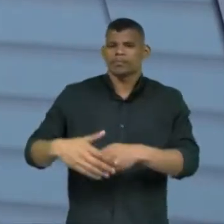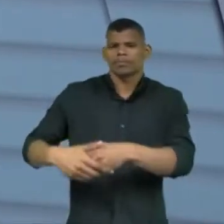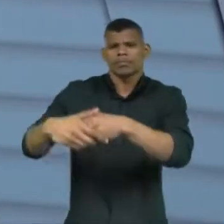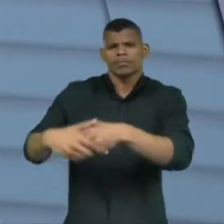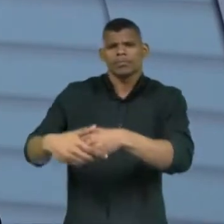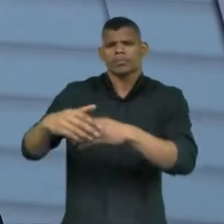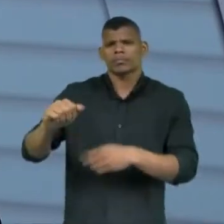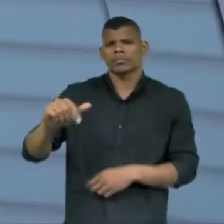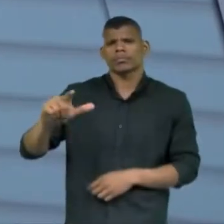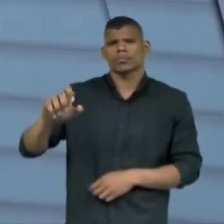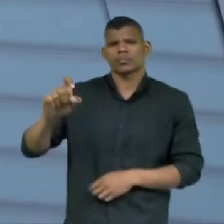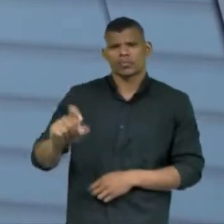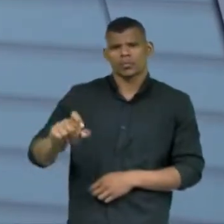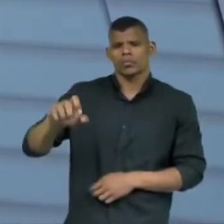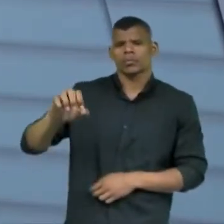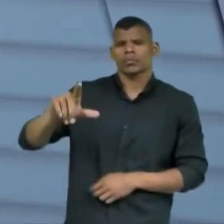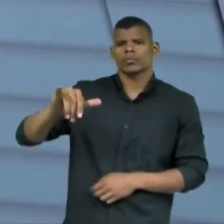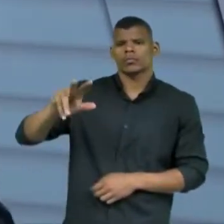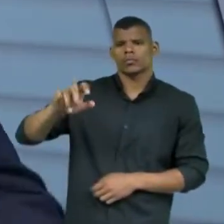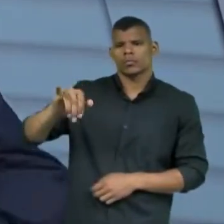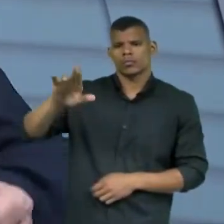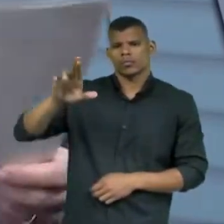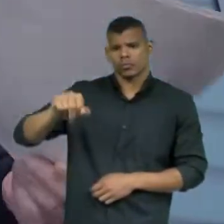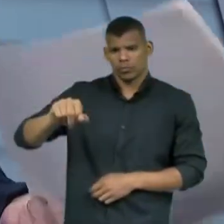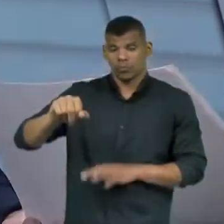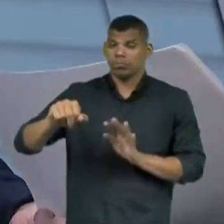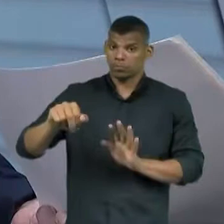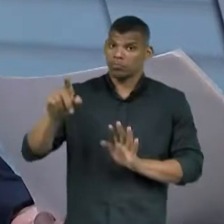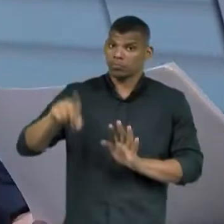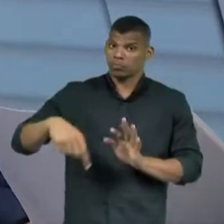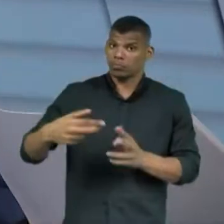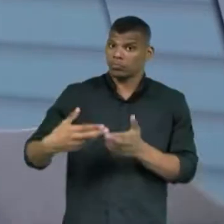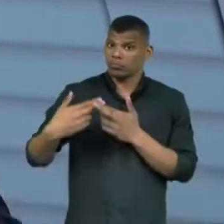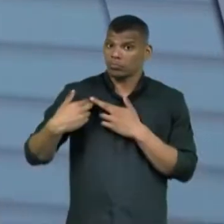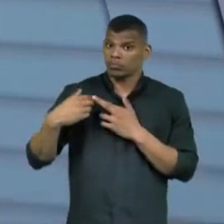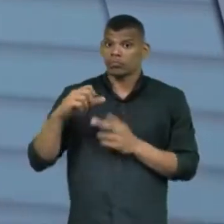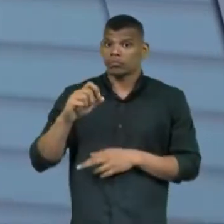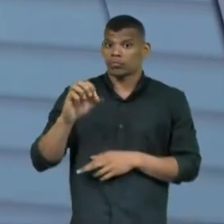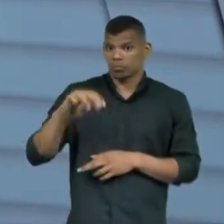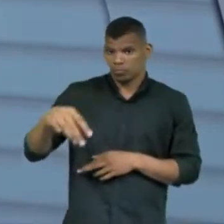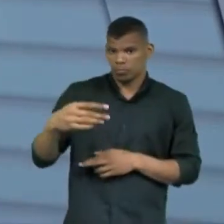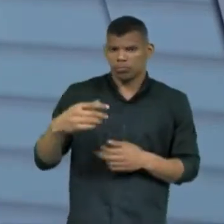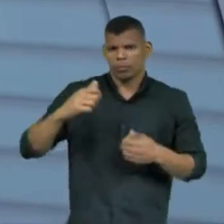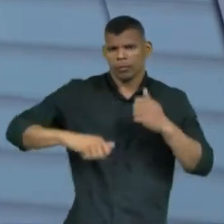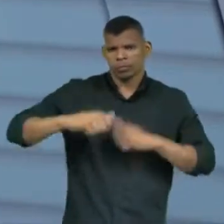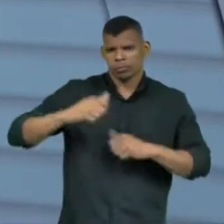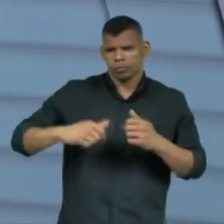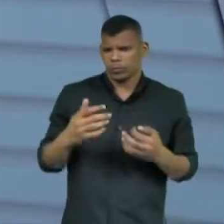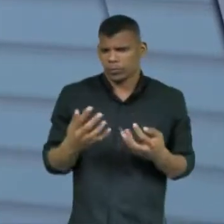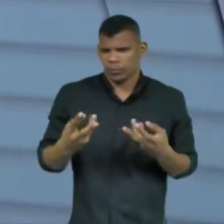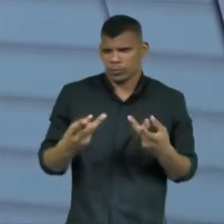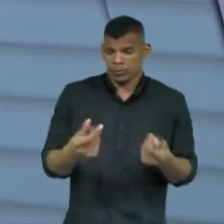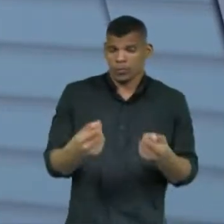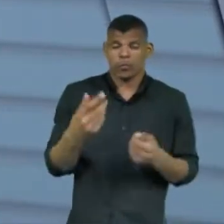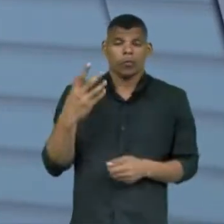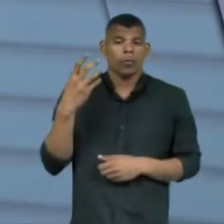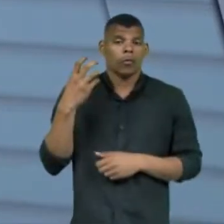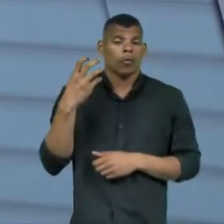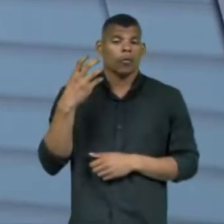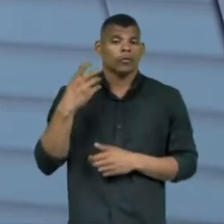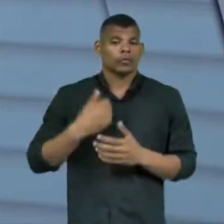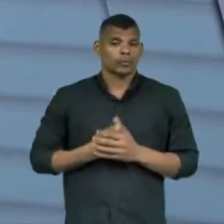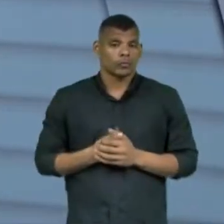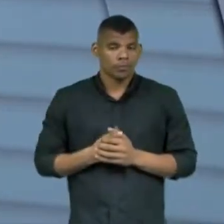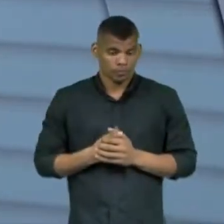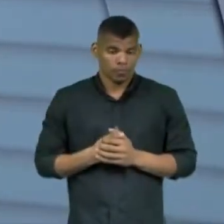Oliveira e o grande Ronaldo César, que cuidam do nosso som, qualidade digital na FM Assembleia, 96